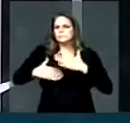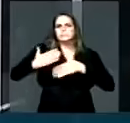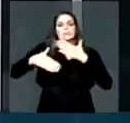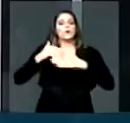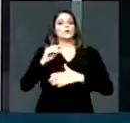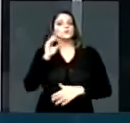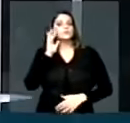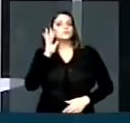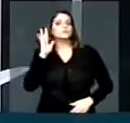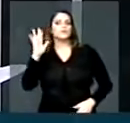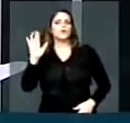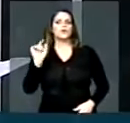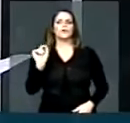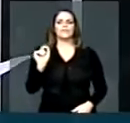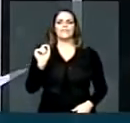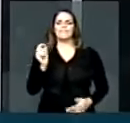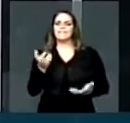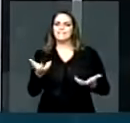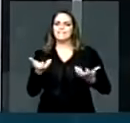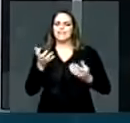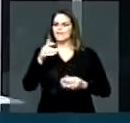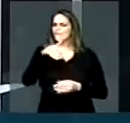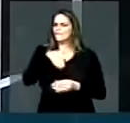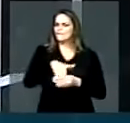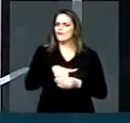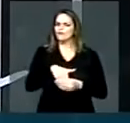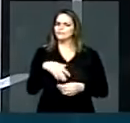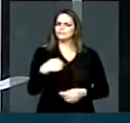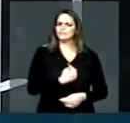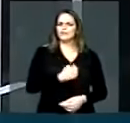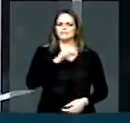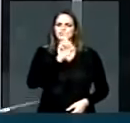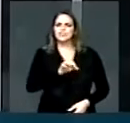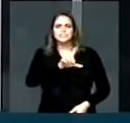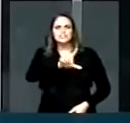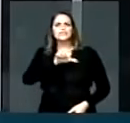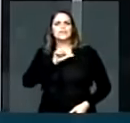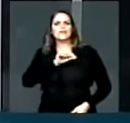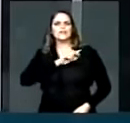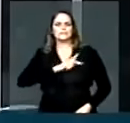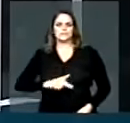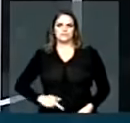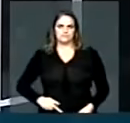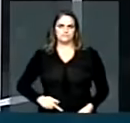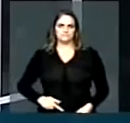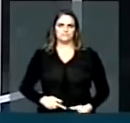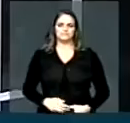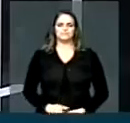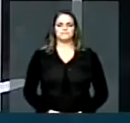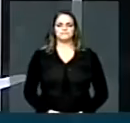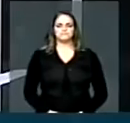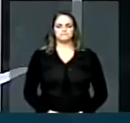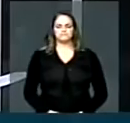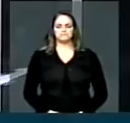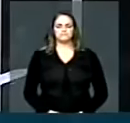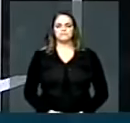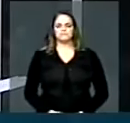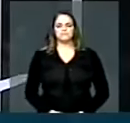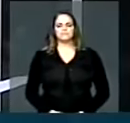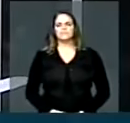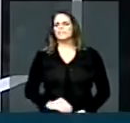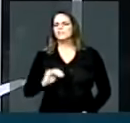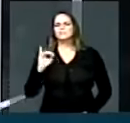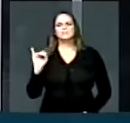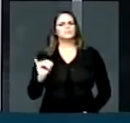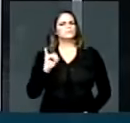brasileiro, de escolher, por meio do voto direto, o seu presidente. O movimento pelas diretas já foi de